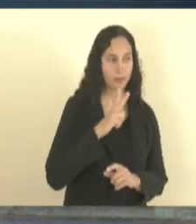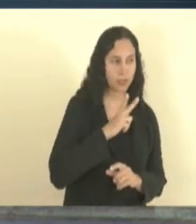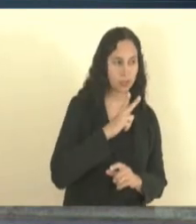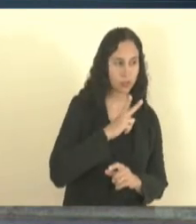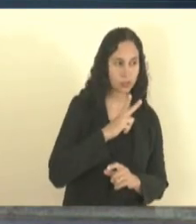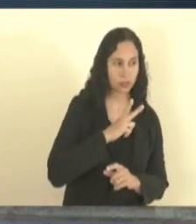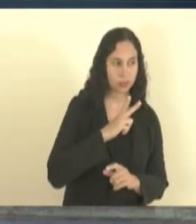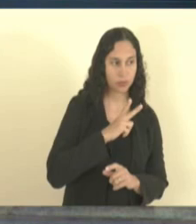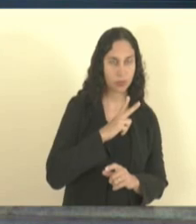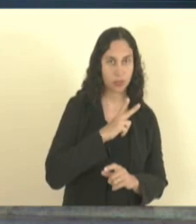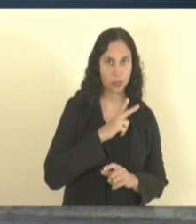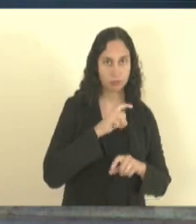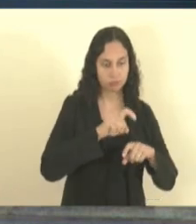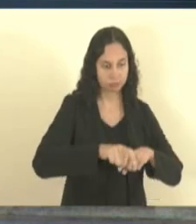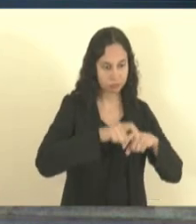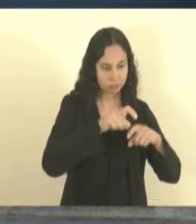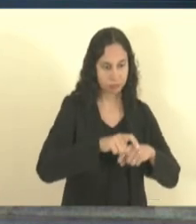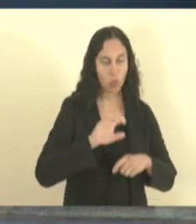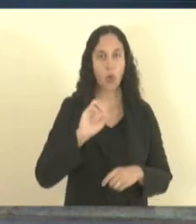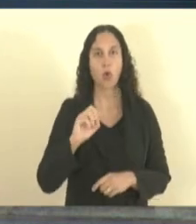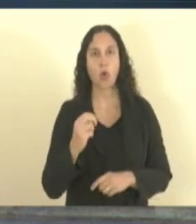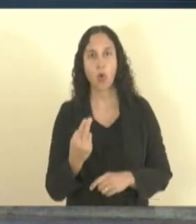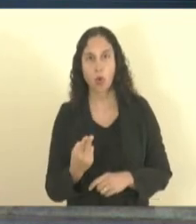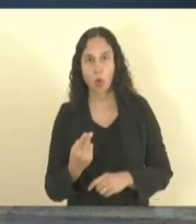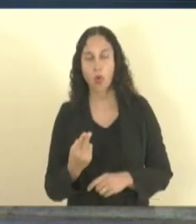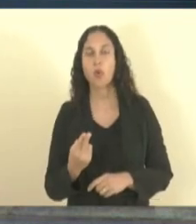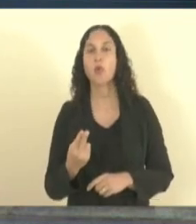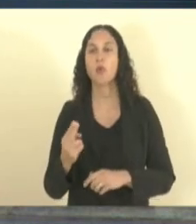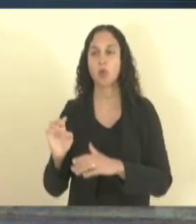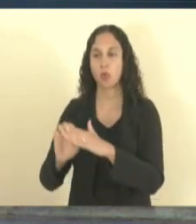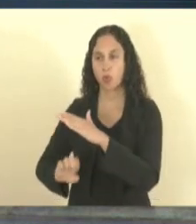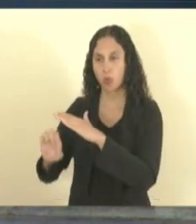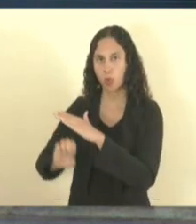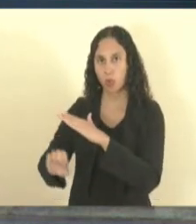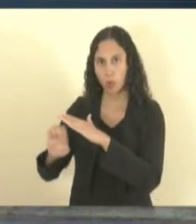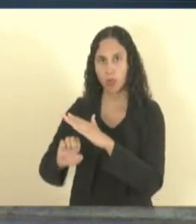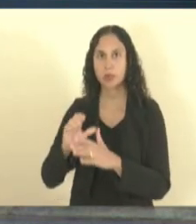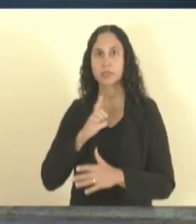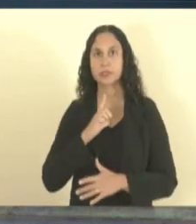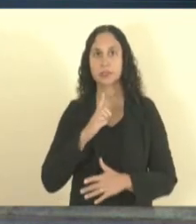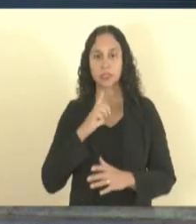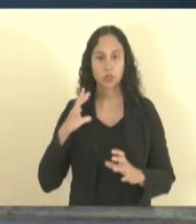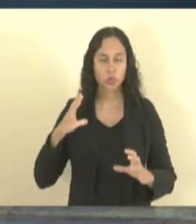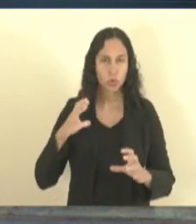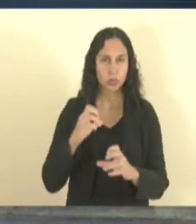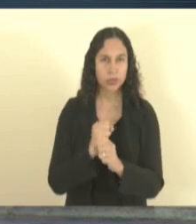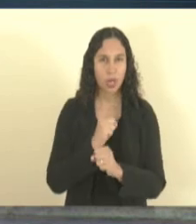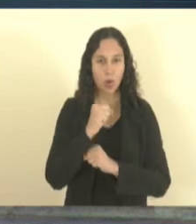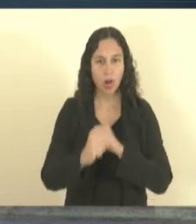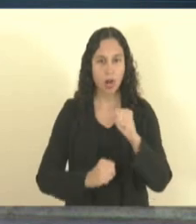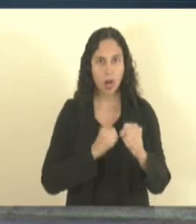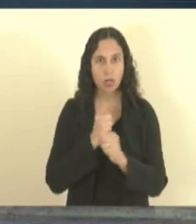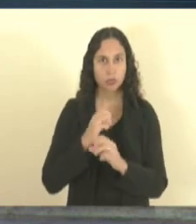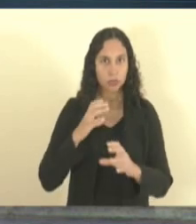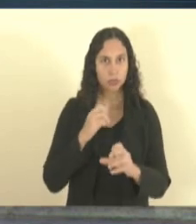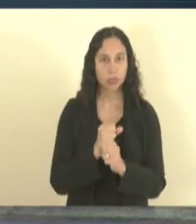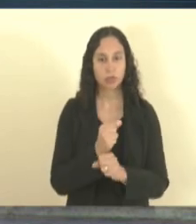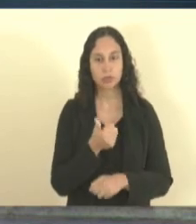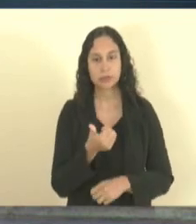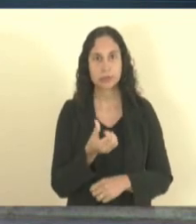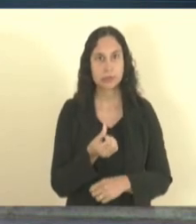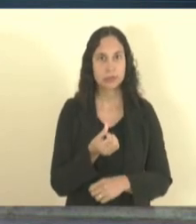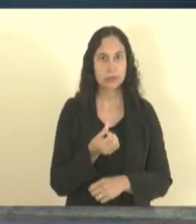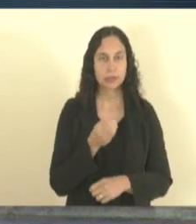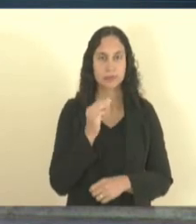rural, e jurídica que faturem até 16 milhões ano. Nós temos taxas